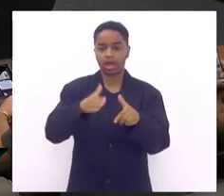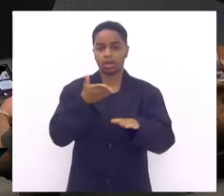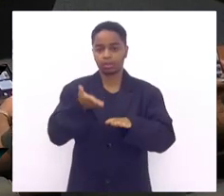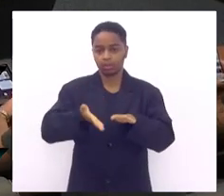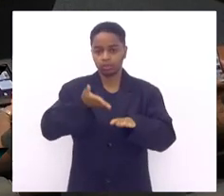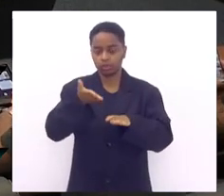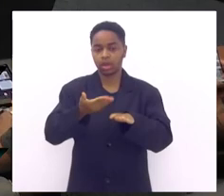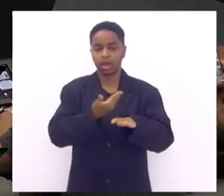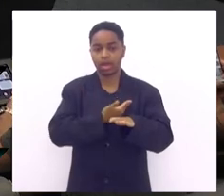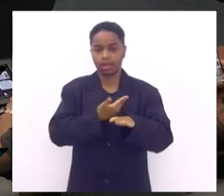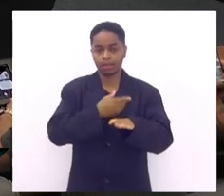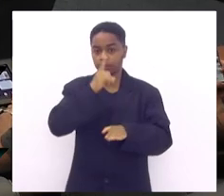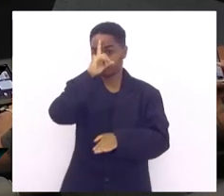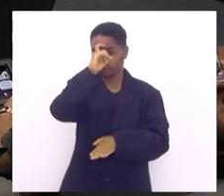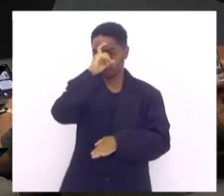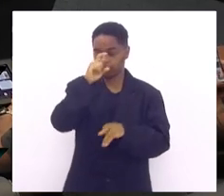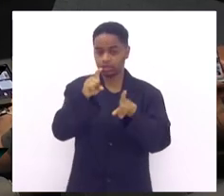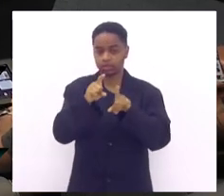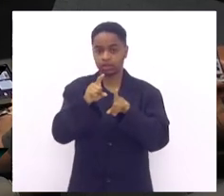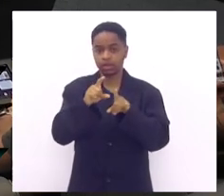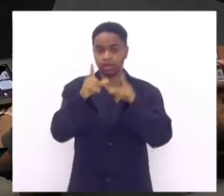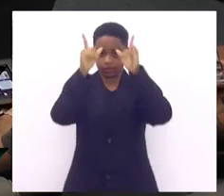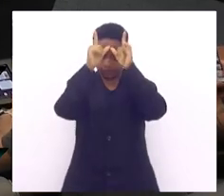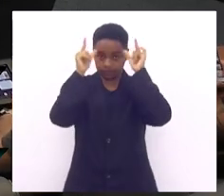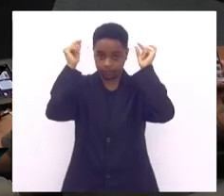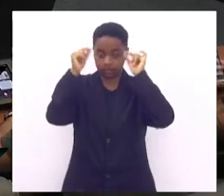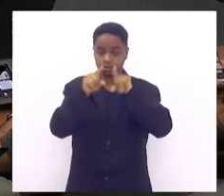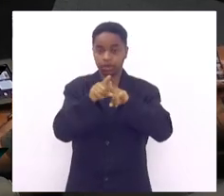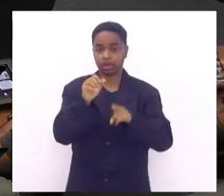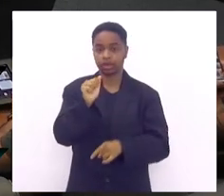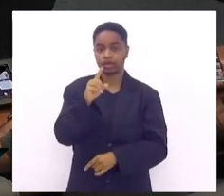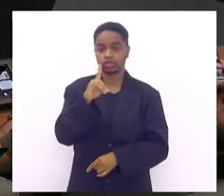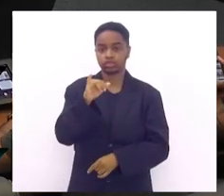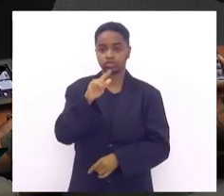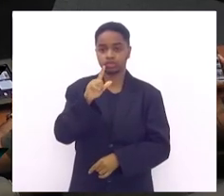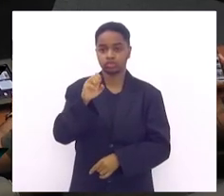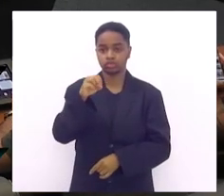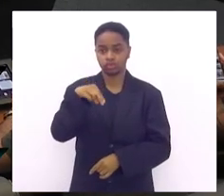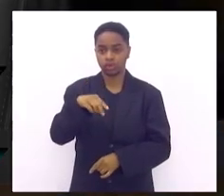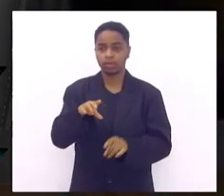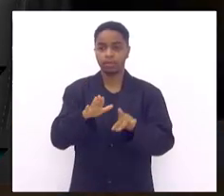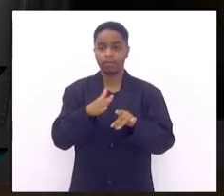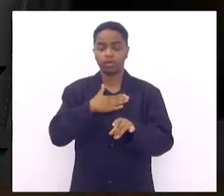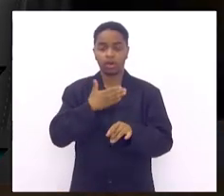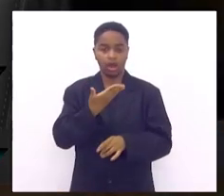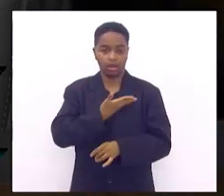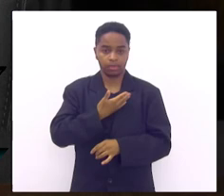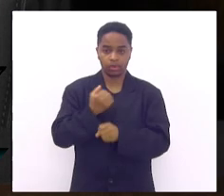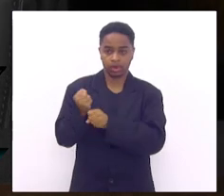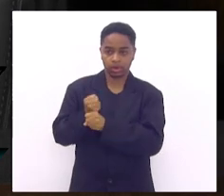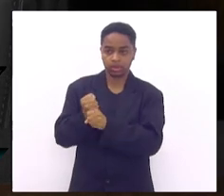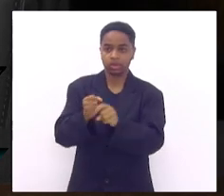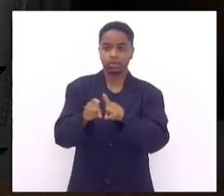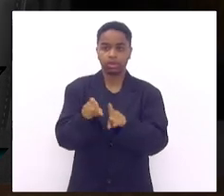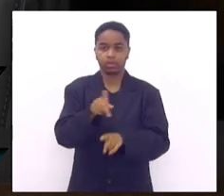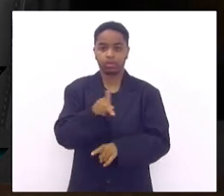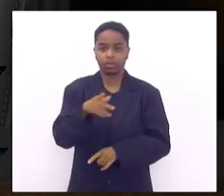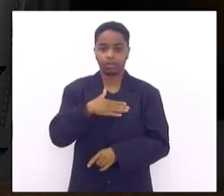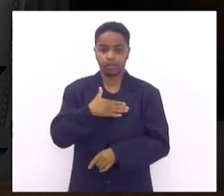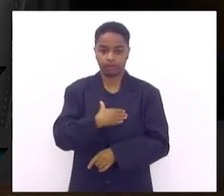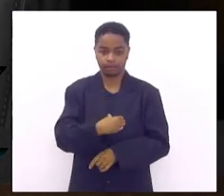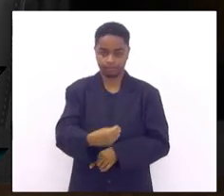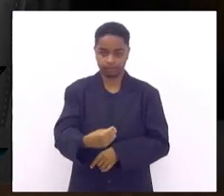enfermeiro e a Dilson meu amigo já há muitos anos professor da minha filha mas depois dessa